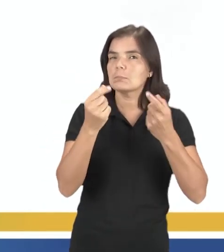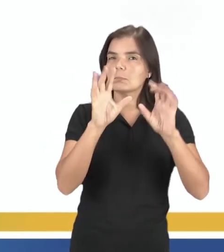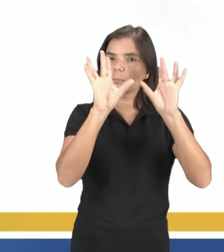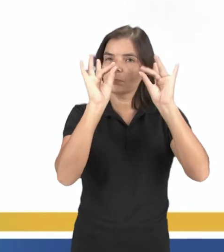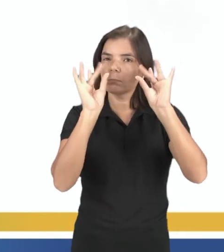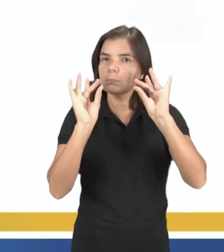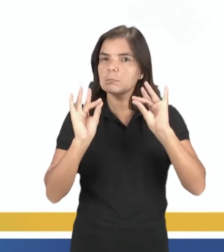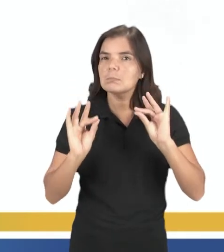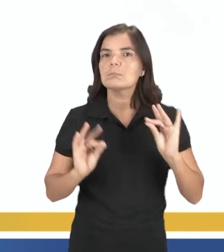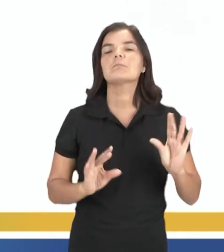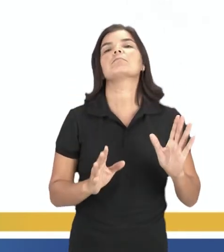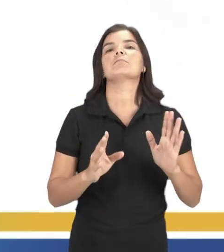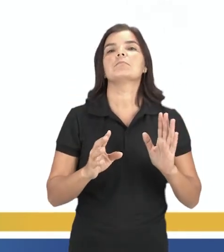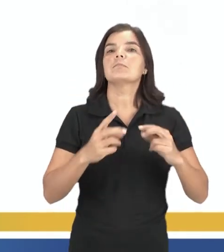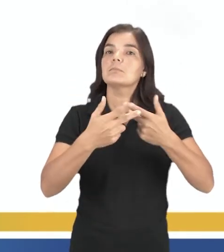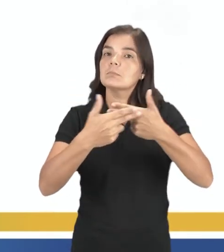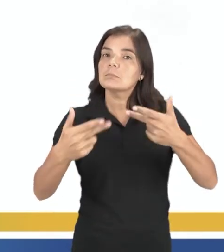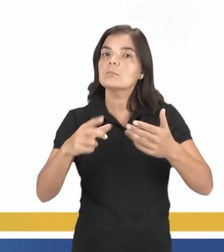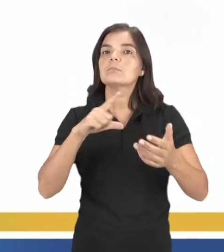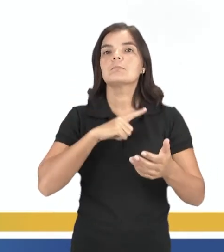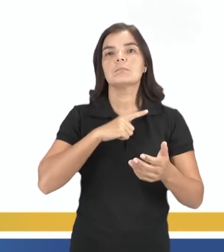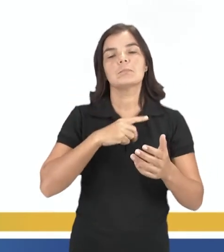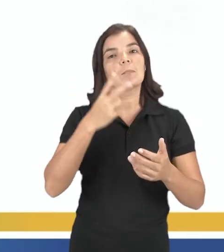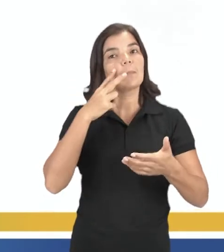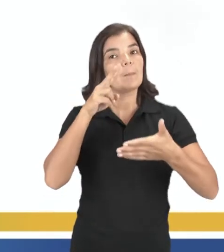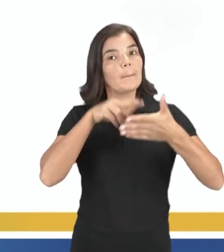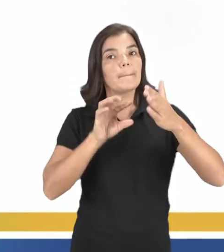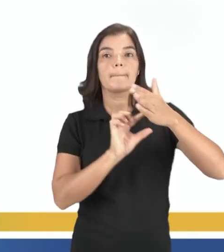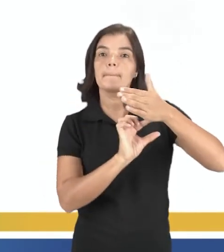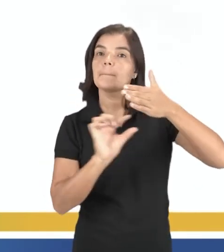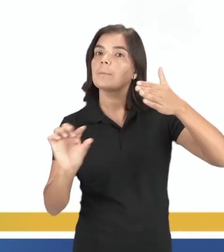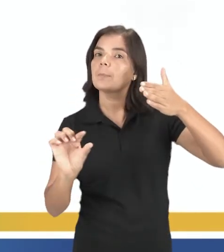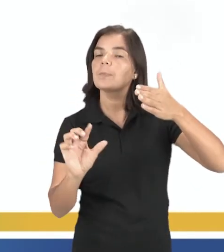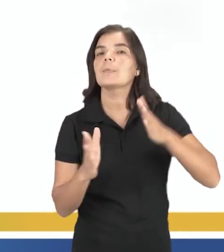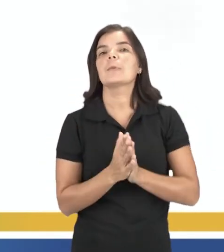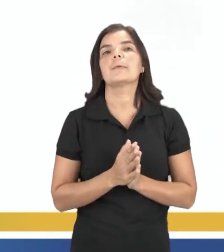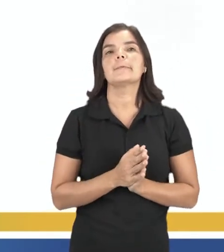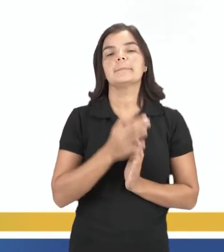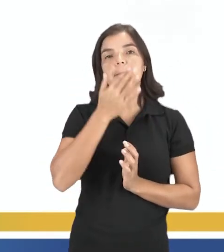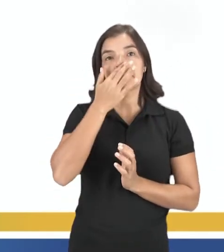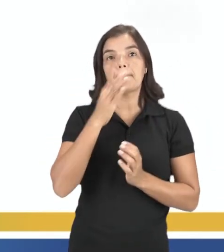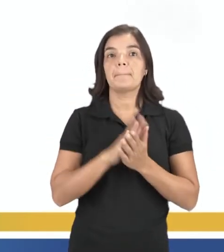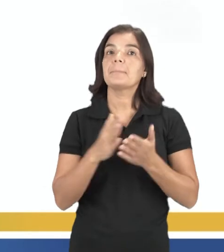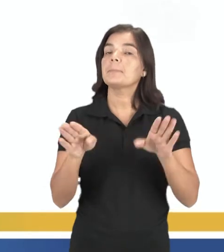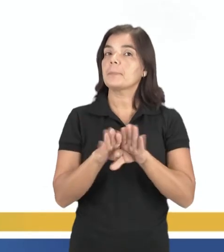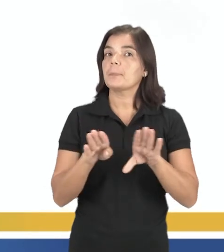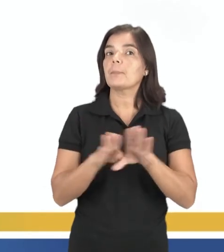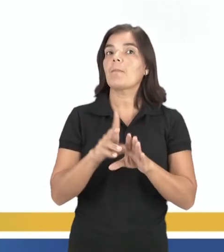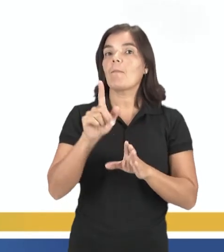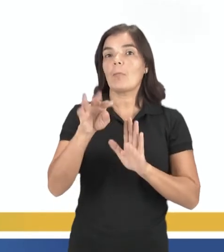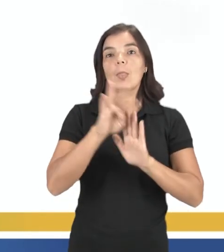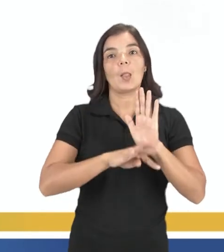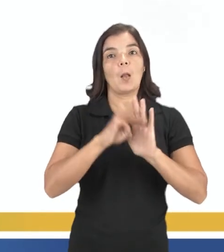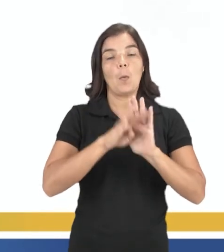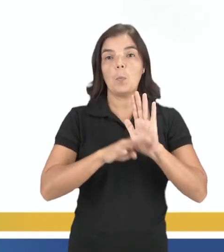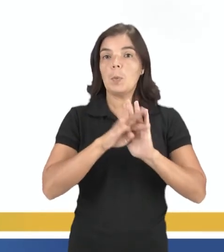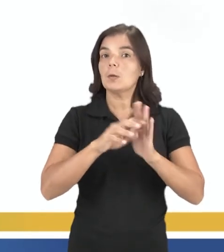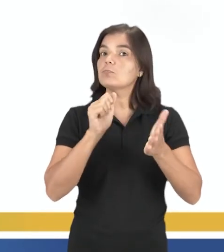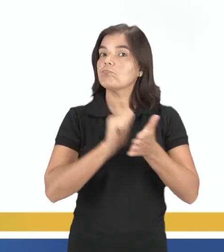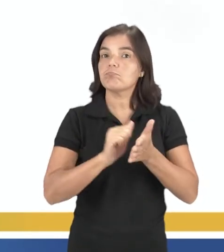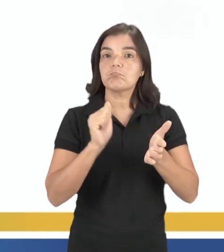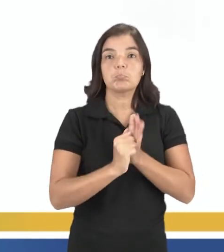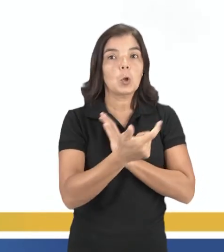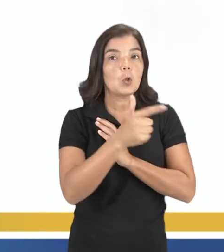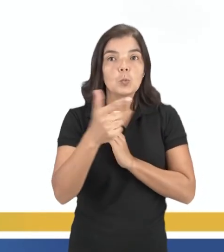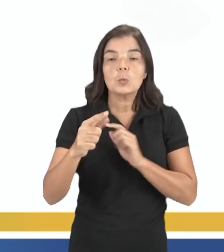os elementos dessa obra. Leiam o rodapé, vejam sobre o que se trata. Aí nós, aqui também é um texto não verbal, né gente?